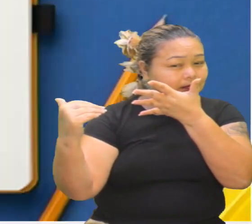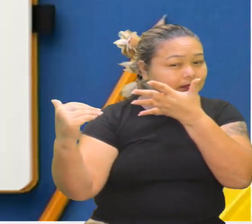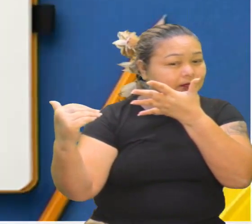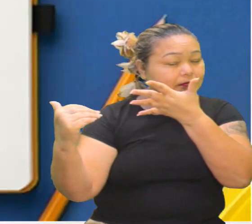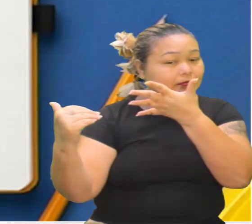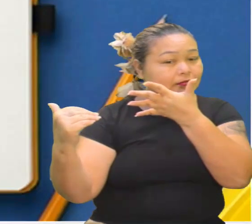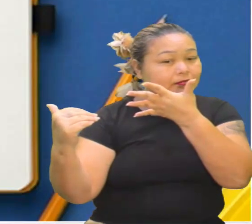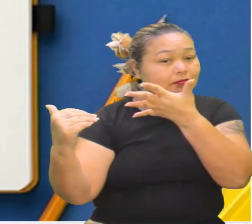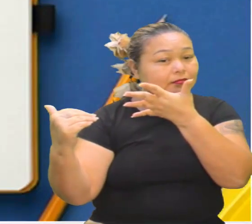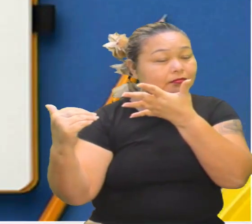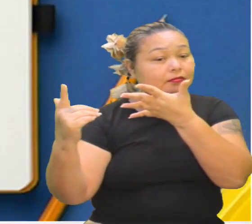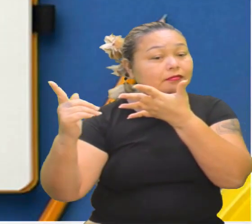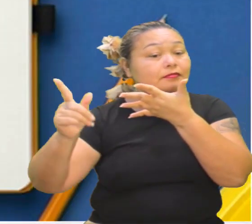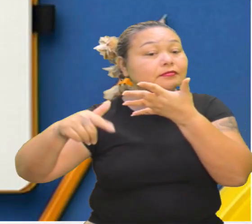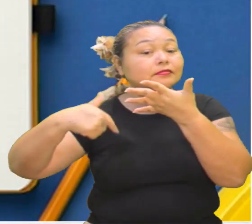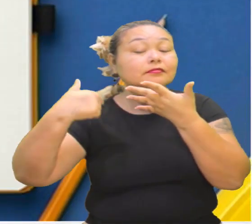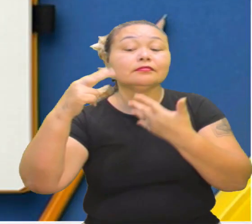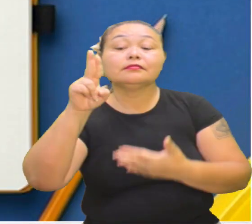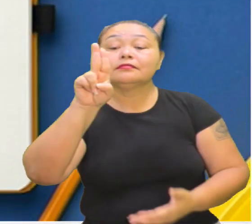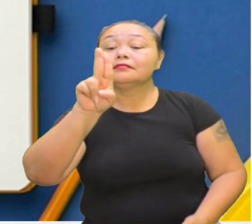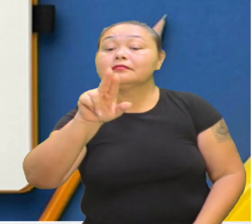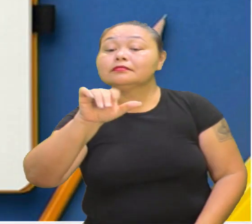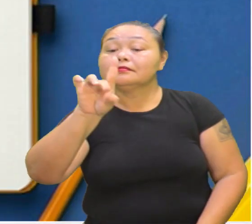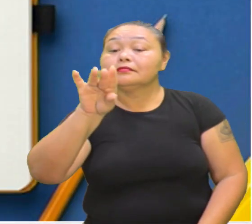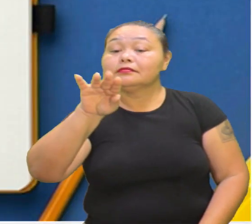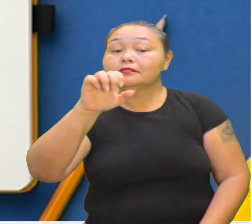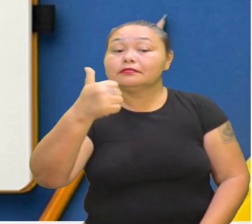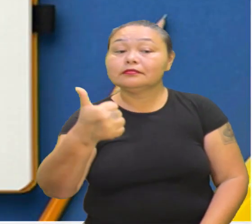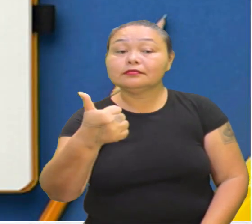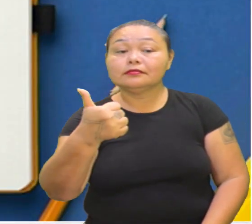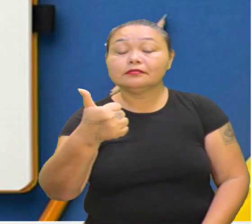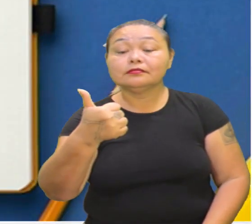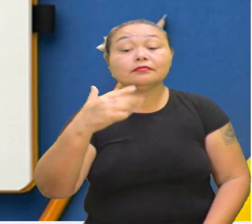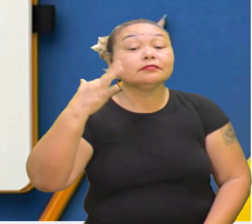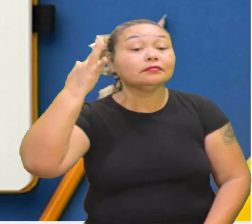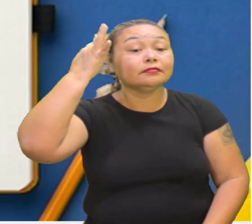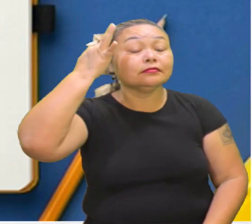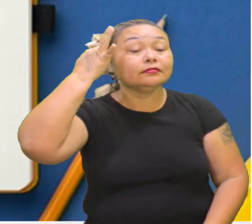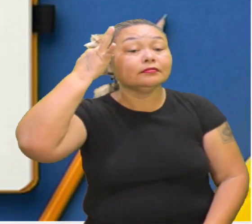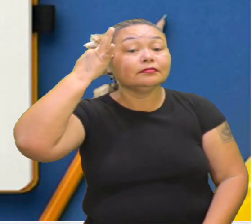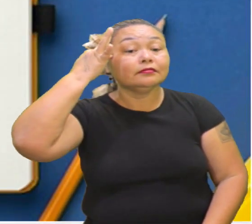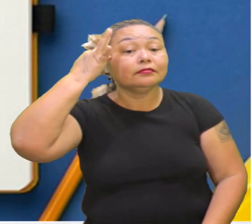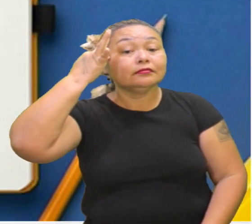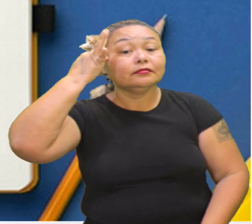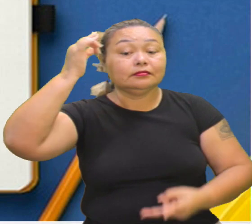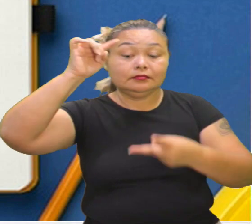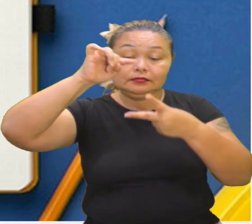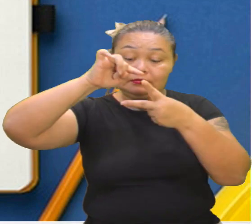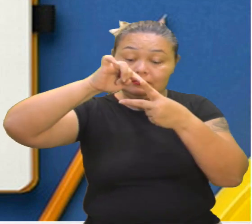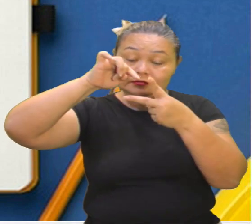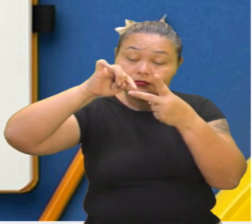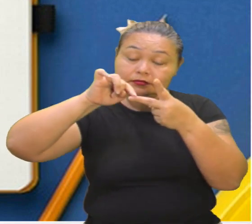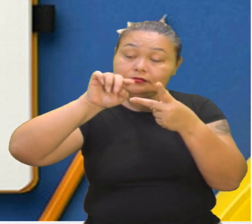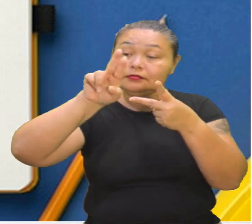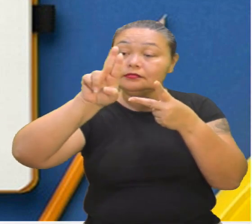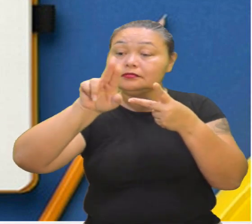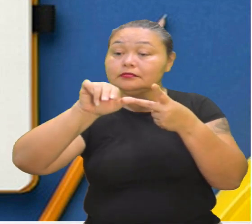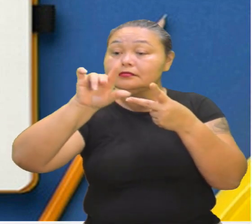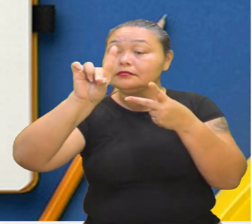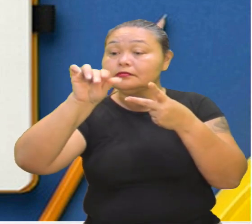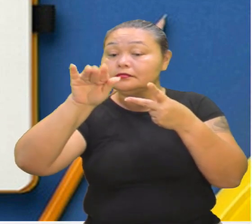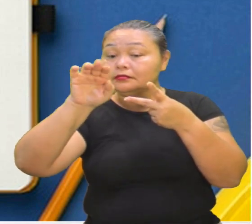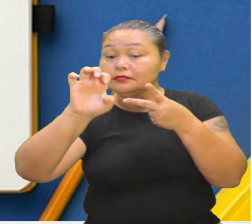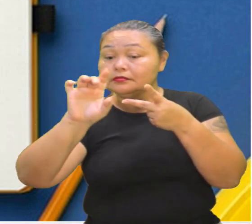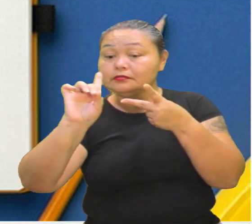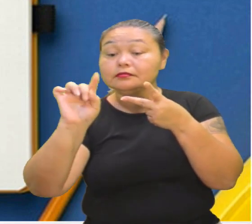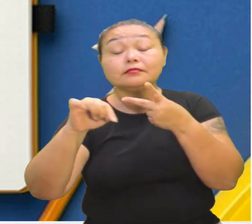E, gente, a unidade 1, vocês sabem que a filosofia tem duas unidades, certo? O